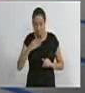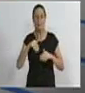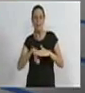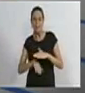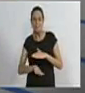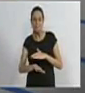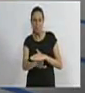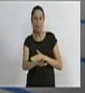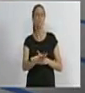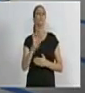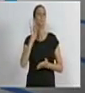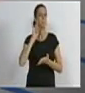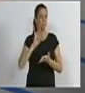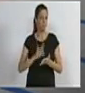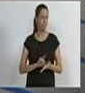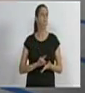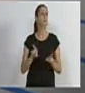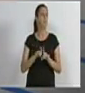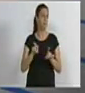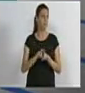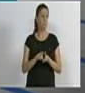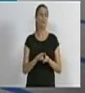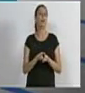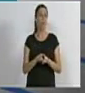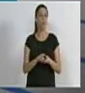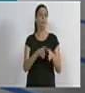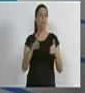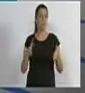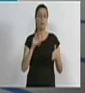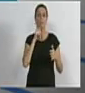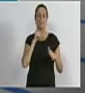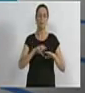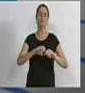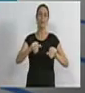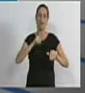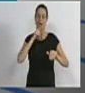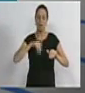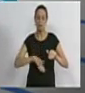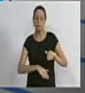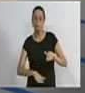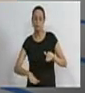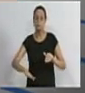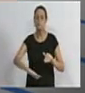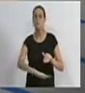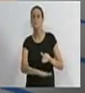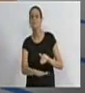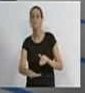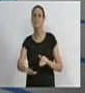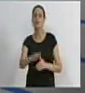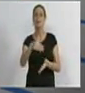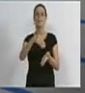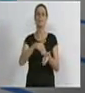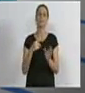que os rios que estão na superfície. A água se infiltra e percorre um longo caminho. Até nas